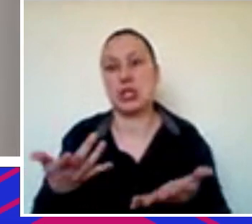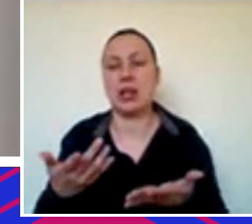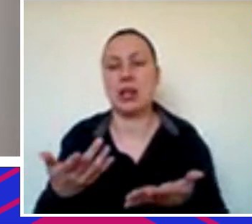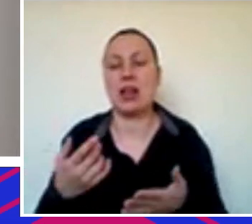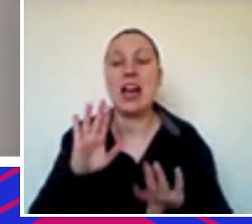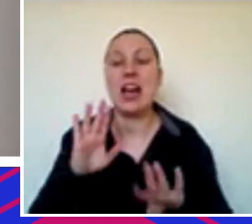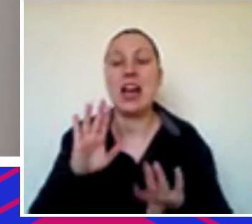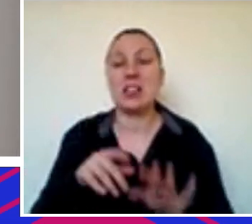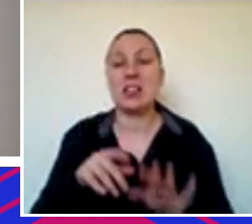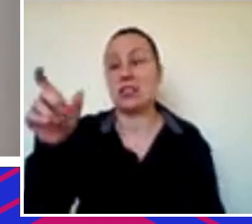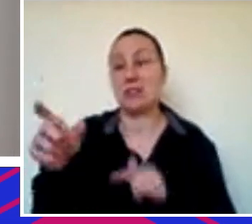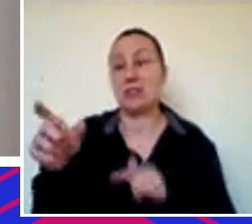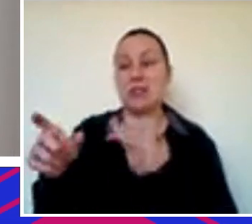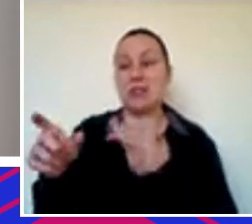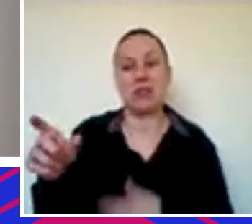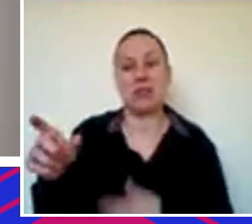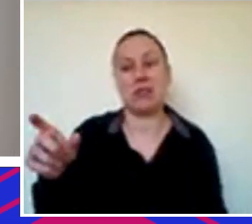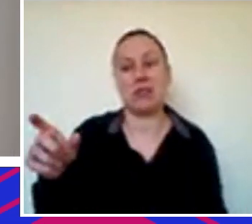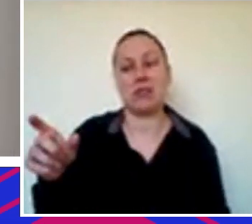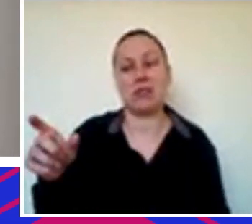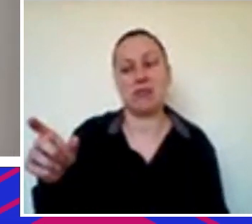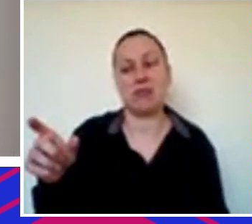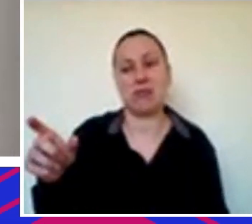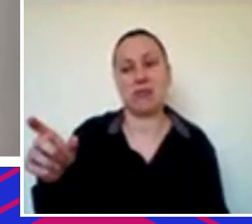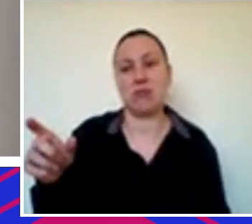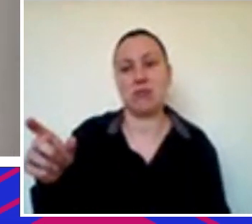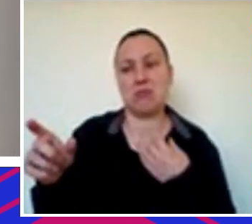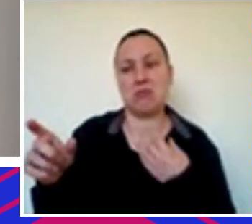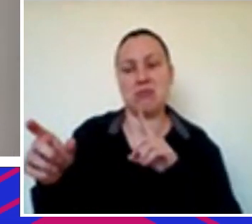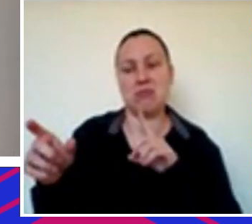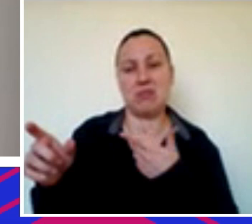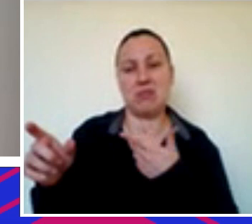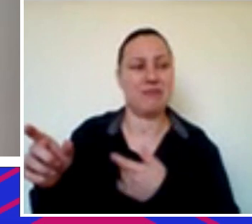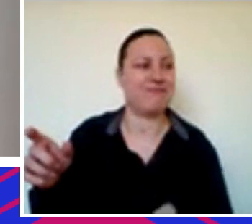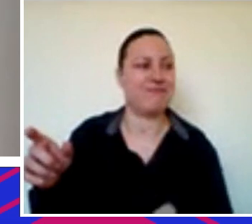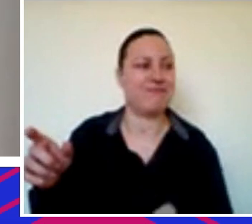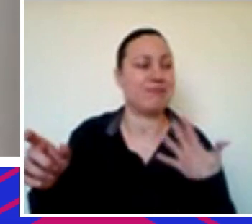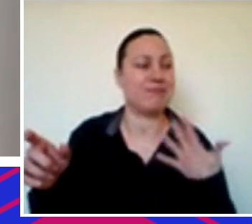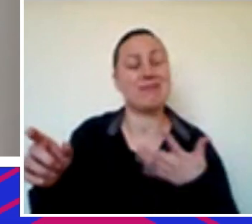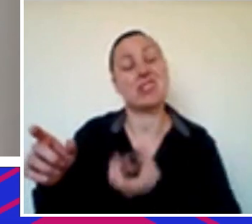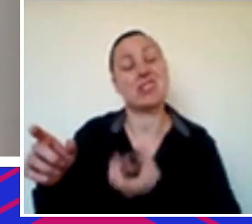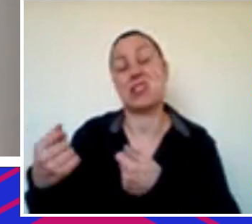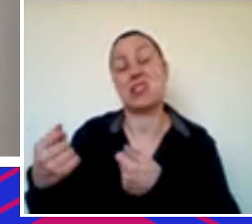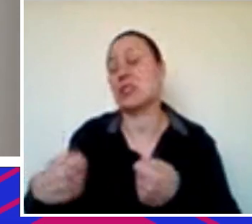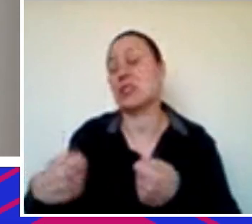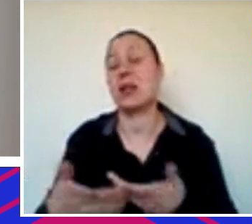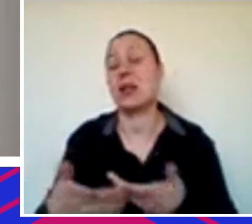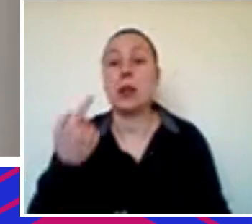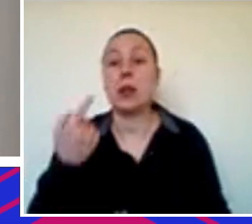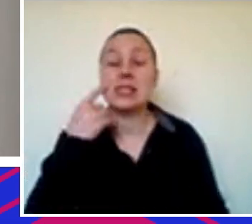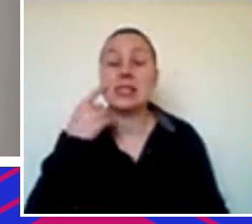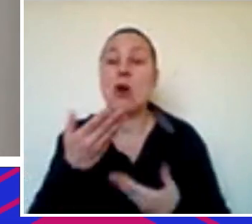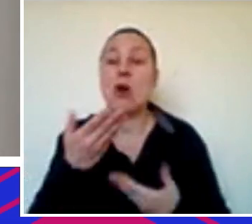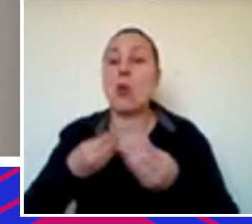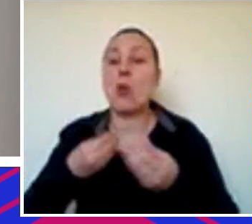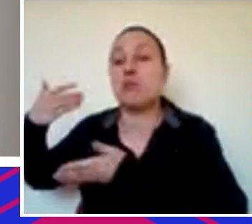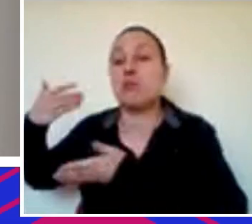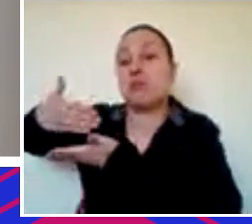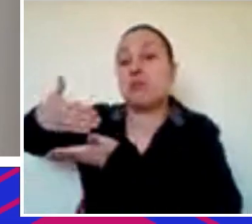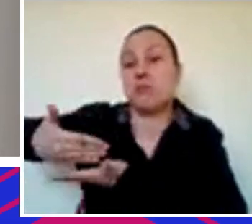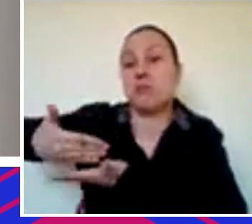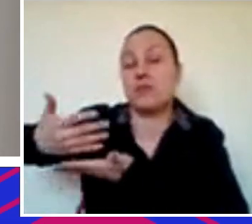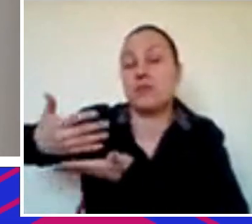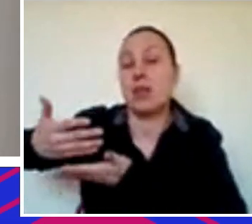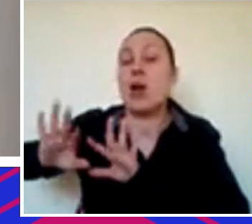pessoa acerta ali do lado então pensar um pouco nas estratégias no estágio que você está pensar o que é esse equilíbrio certo